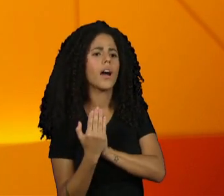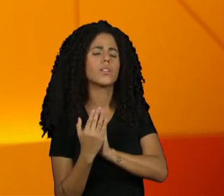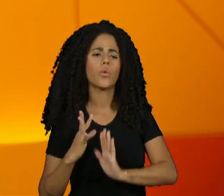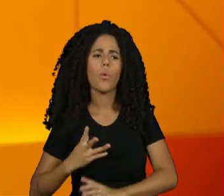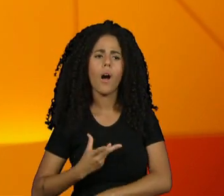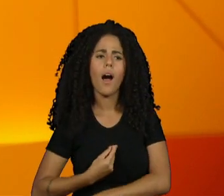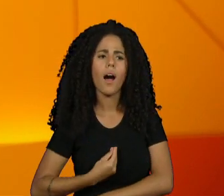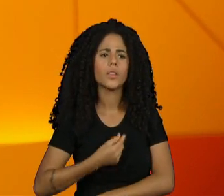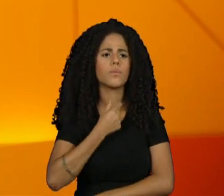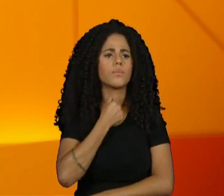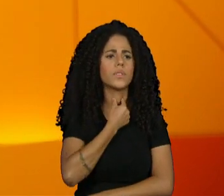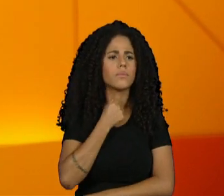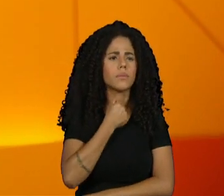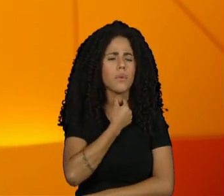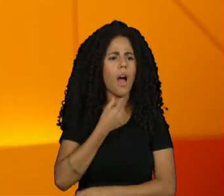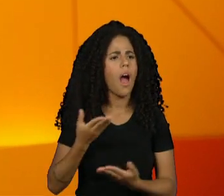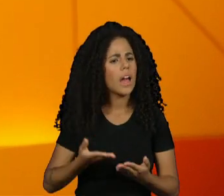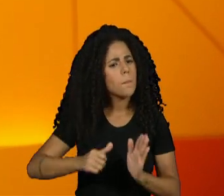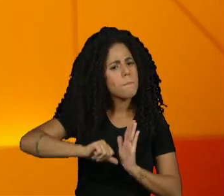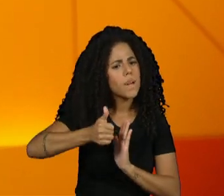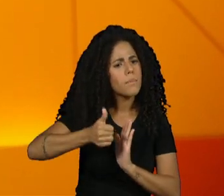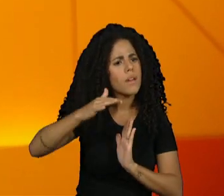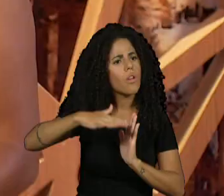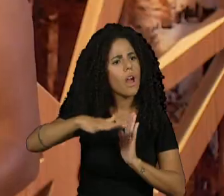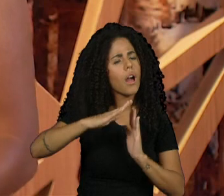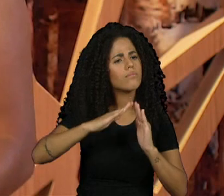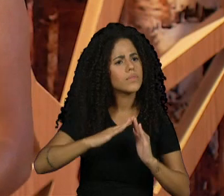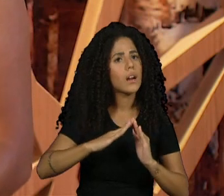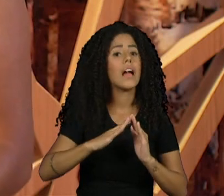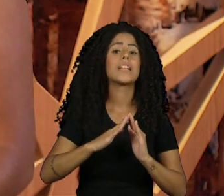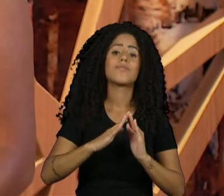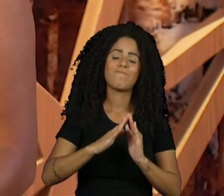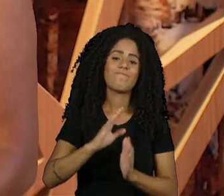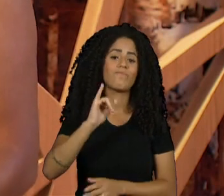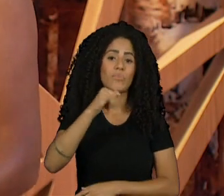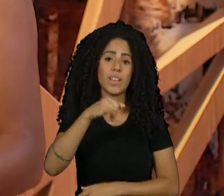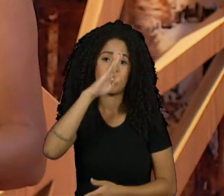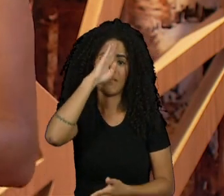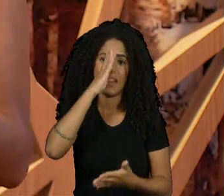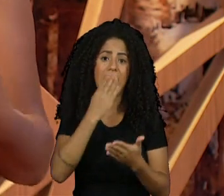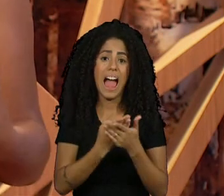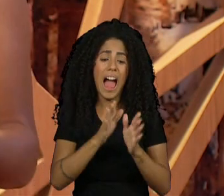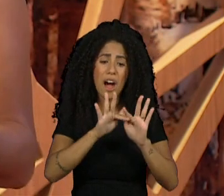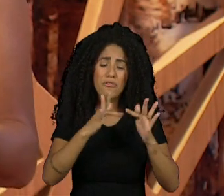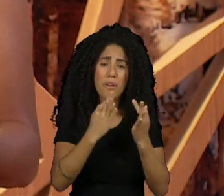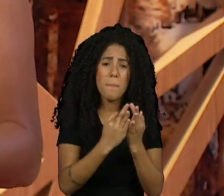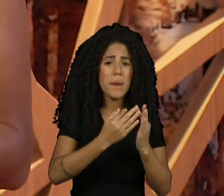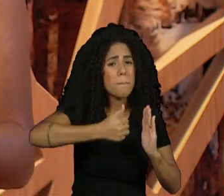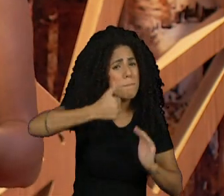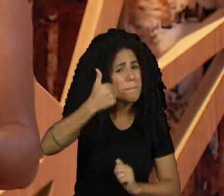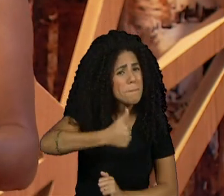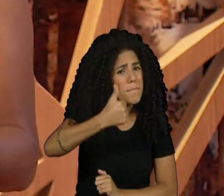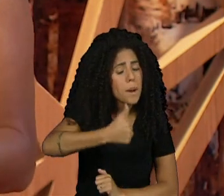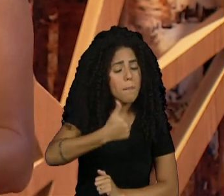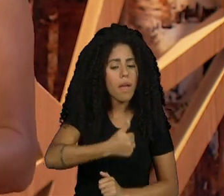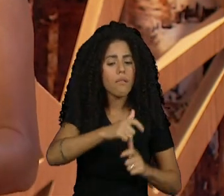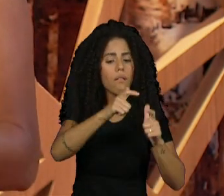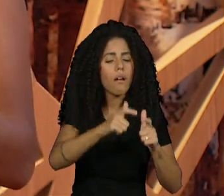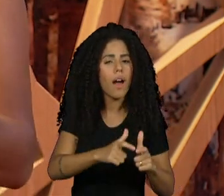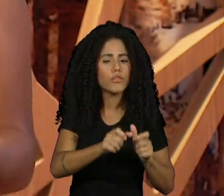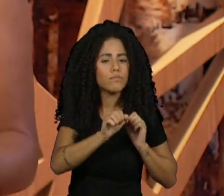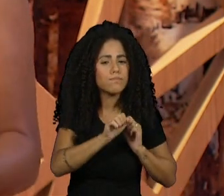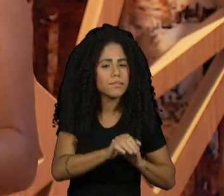talvez seja o primeiro lugar de embate. Com certeza, infelizmente, a família que deveria ser esse primeiro lugar de